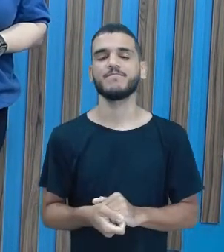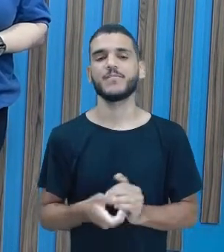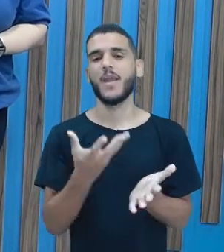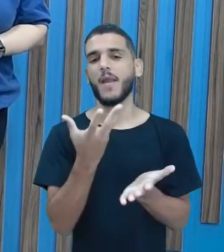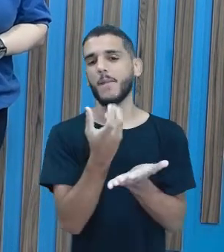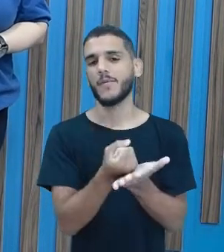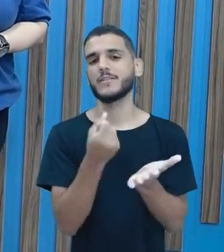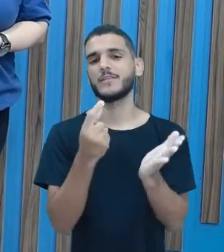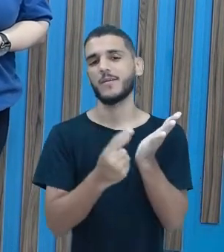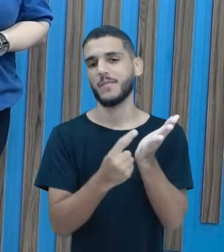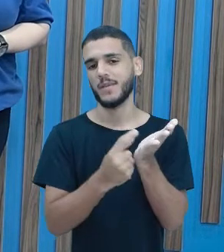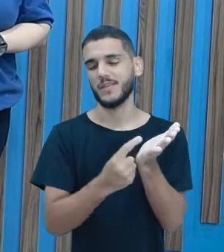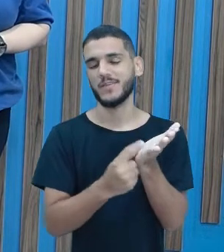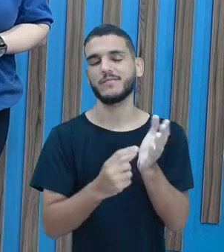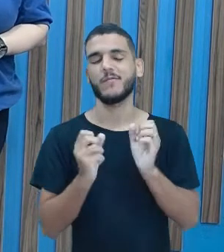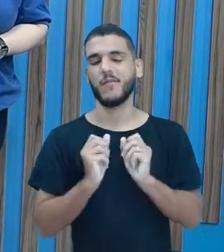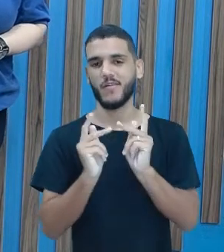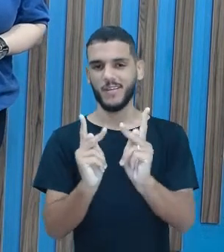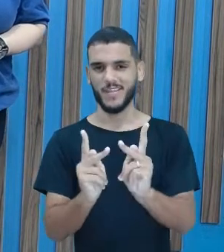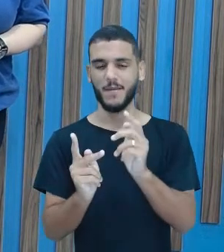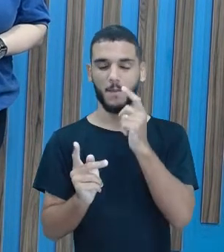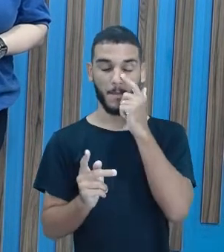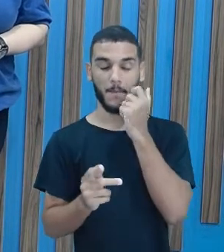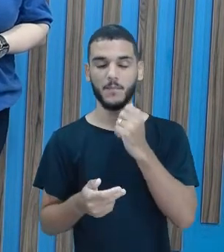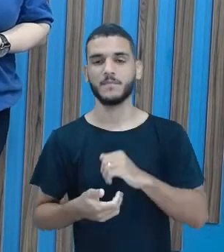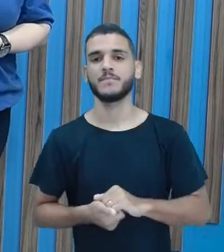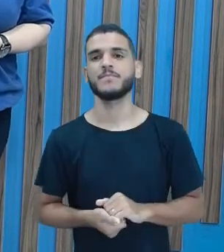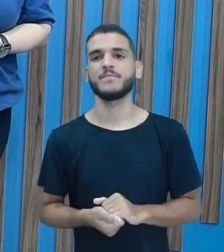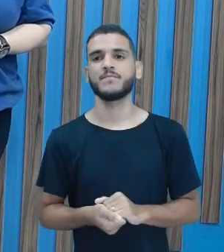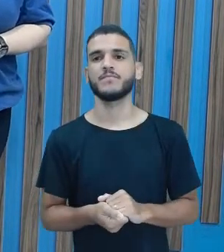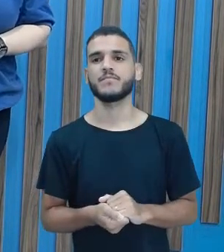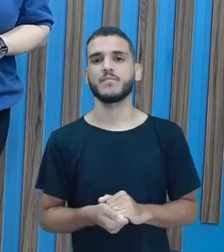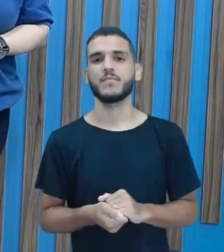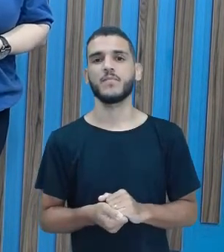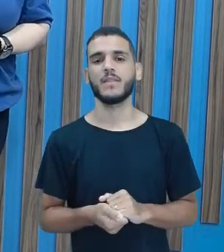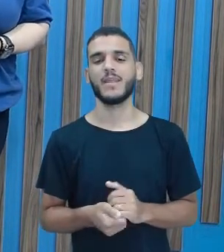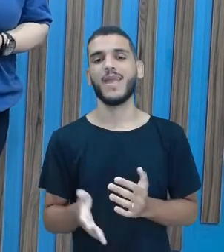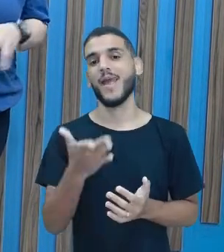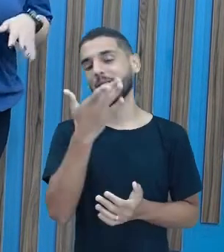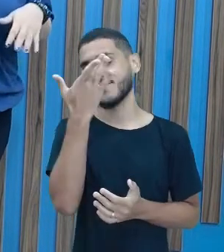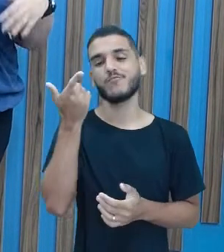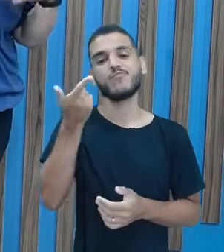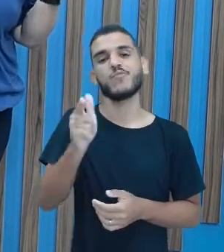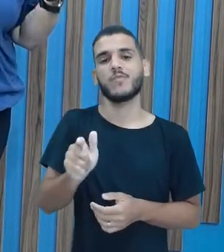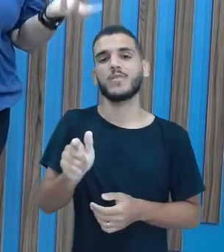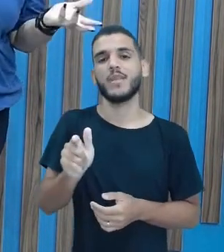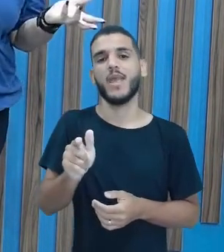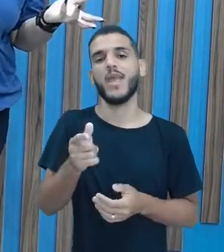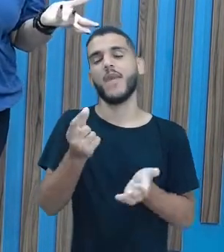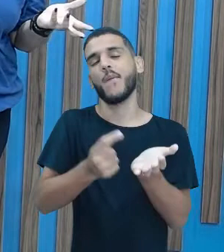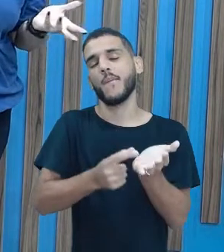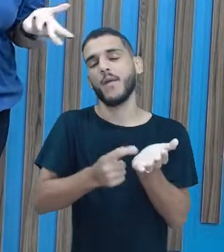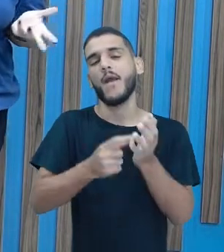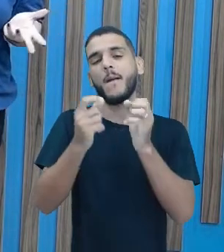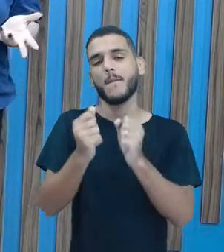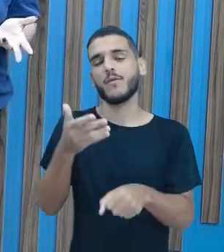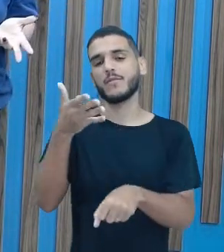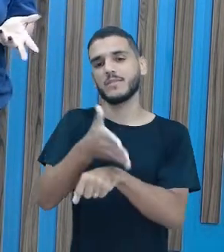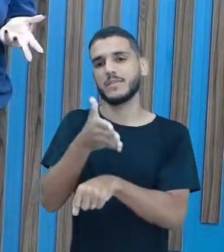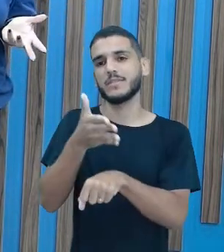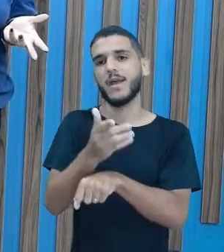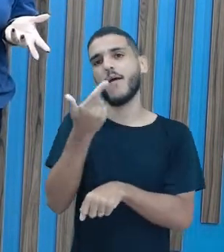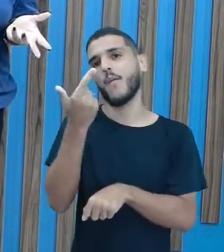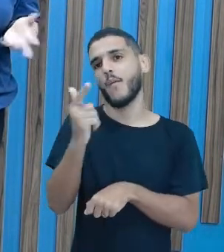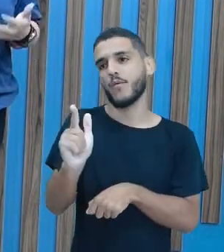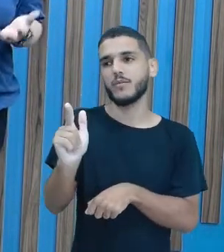para baixar esse aplicativo do Educa Recife. E quem não tem o aplicativo, mas pode também acessar outra